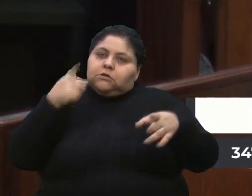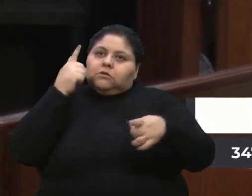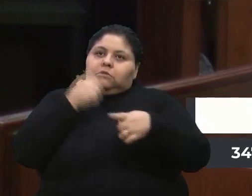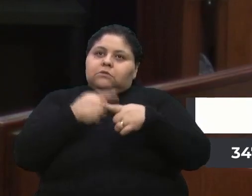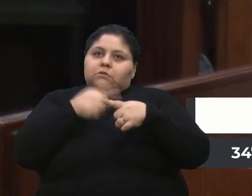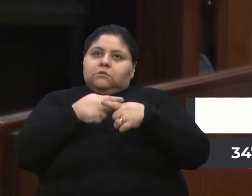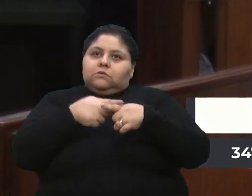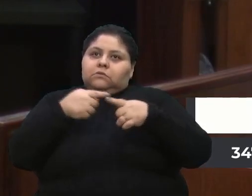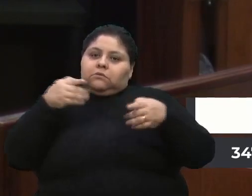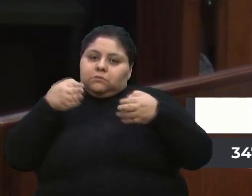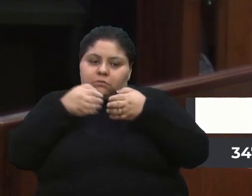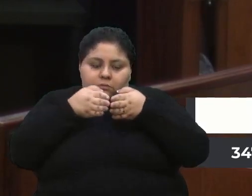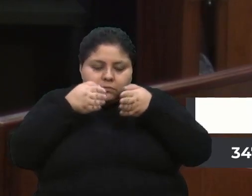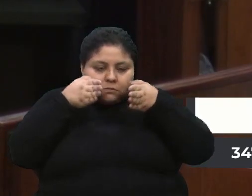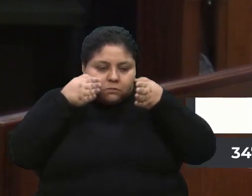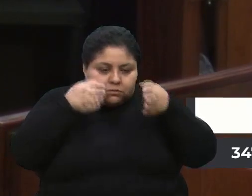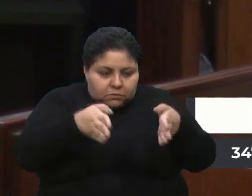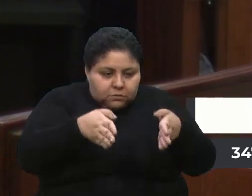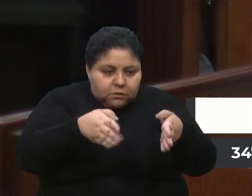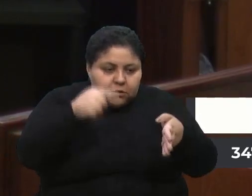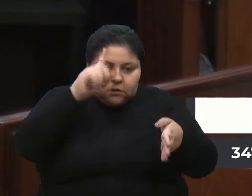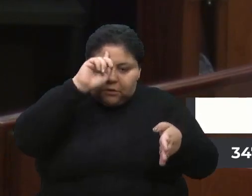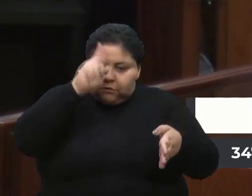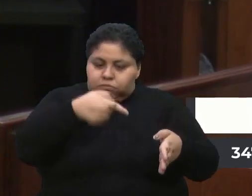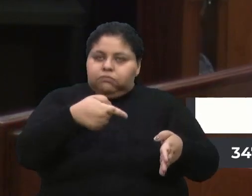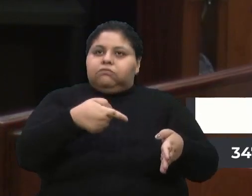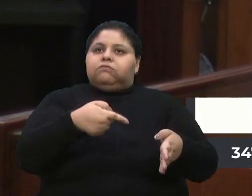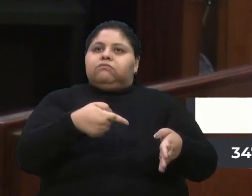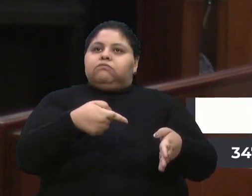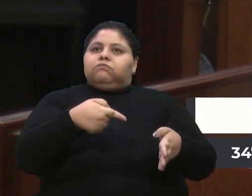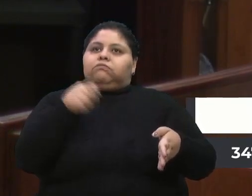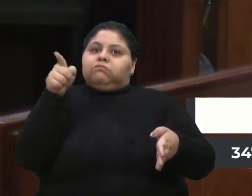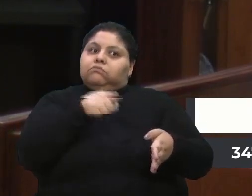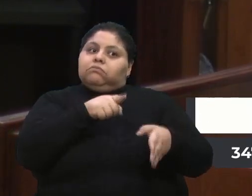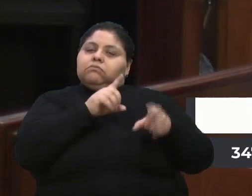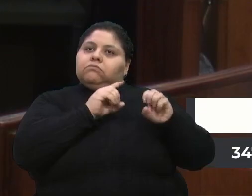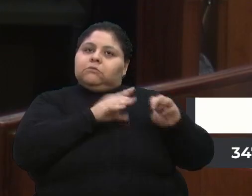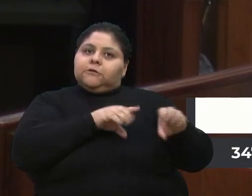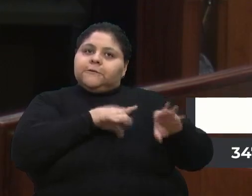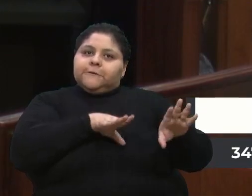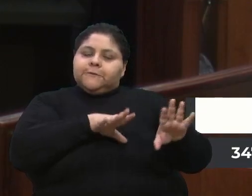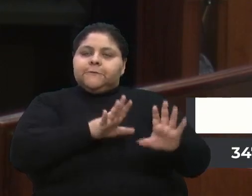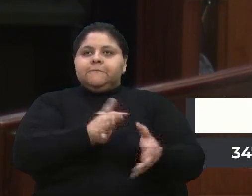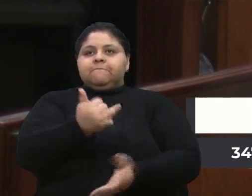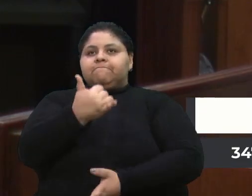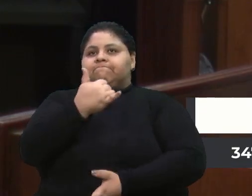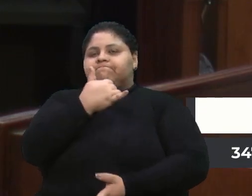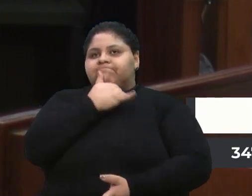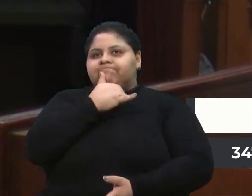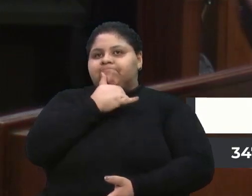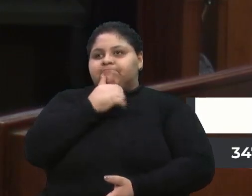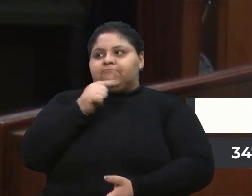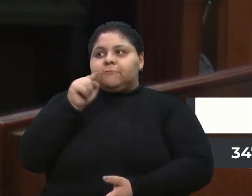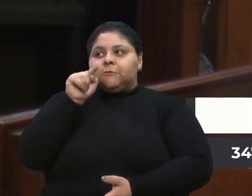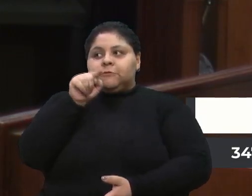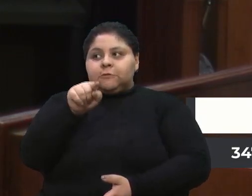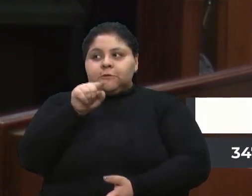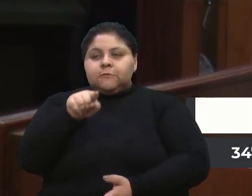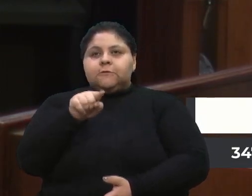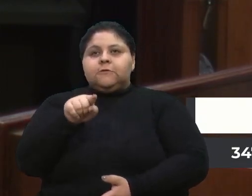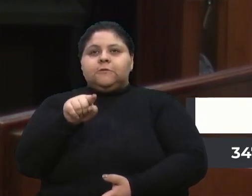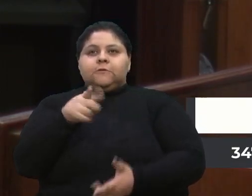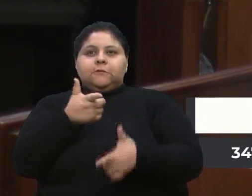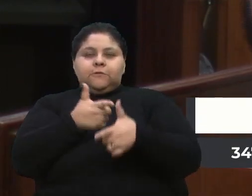também, dentro do nosso mandato, vereador Lucas, é a educação. Infelizmente, quando vem essas situações que o vereador Alberto